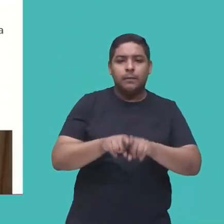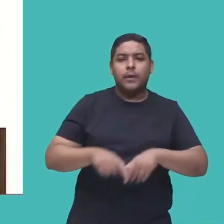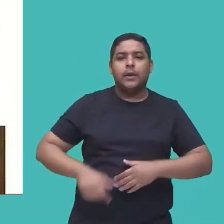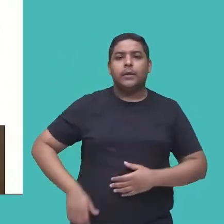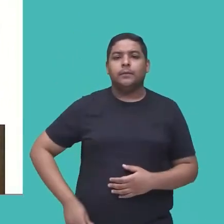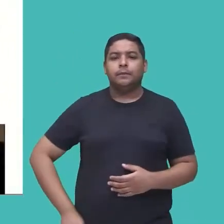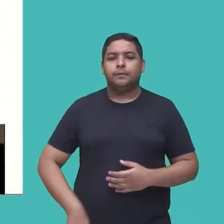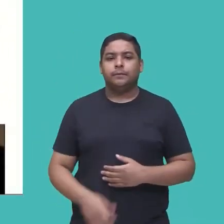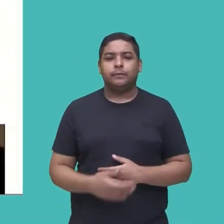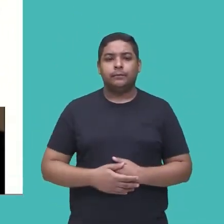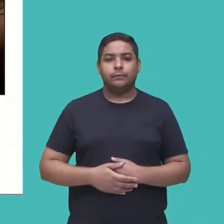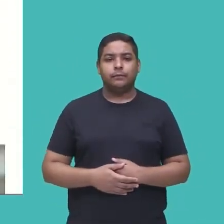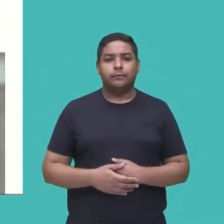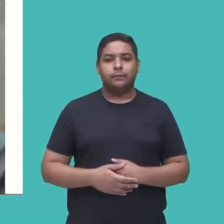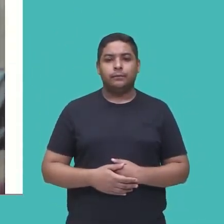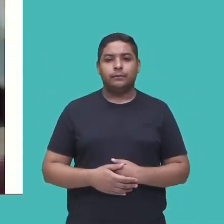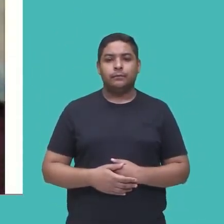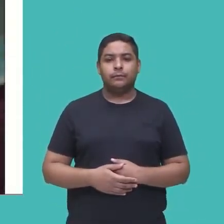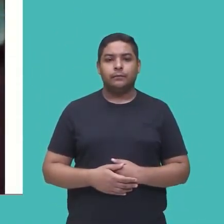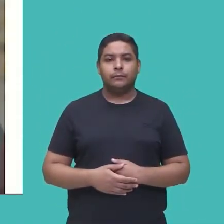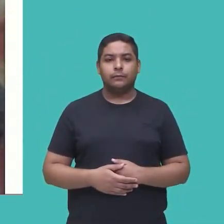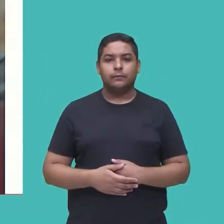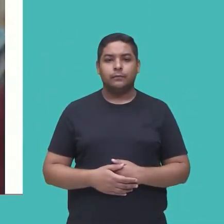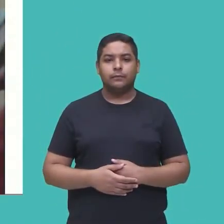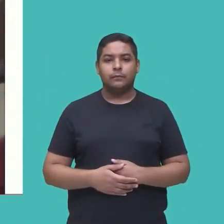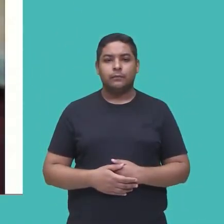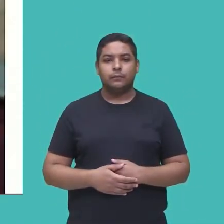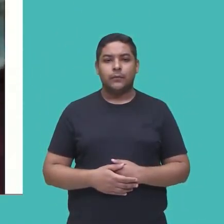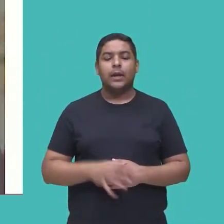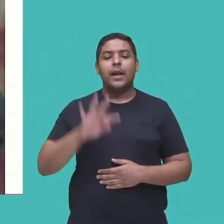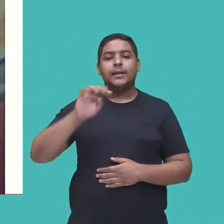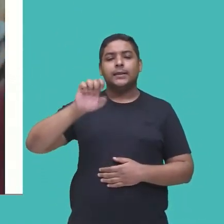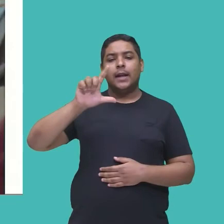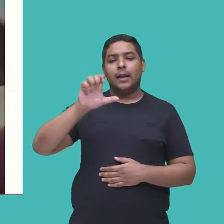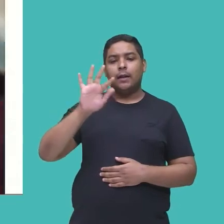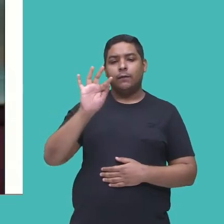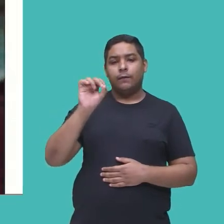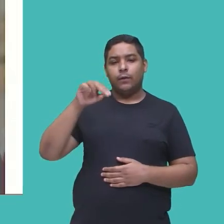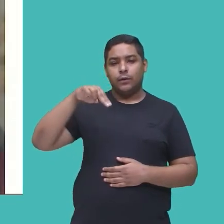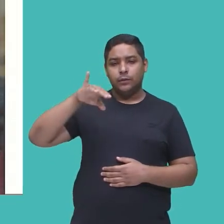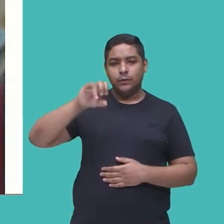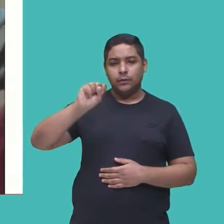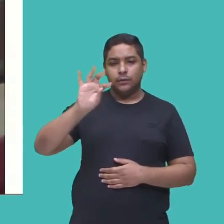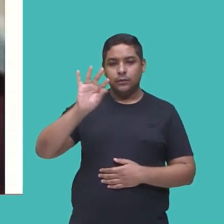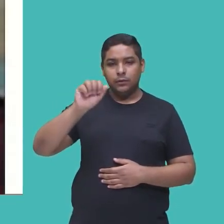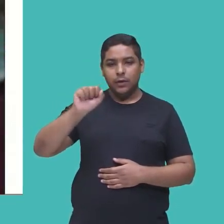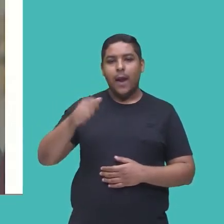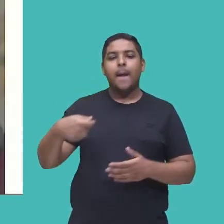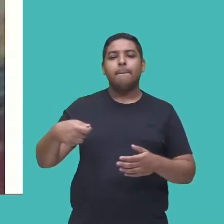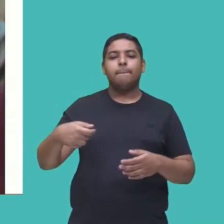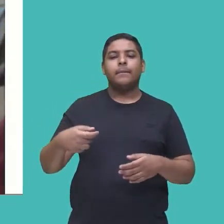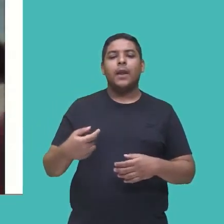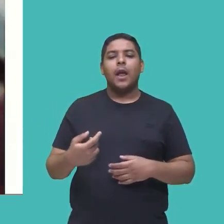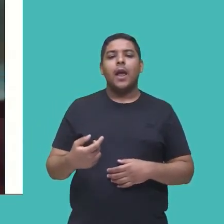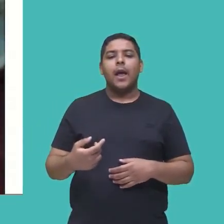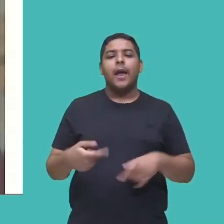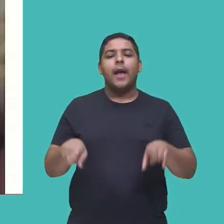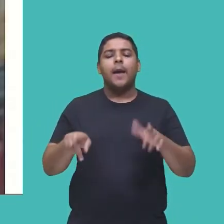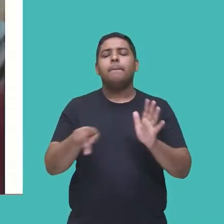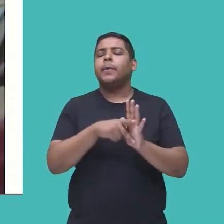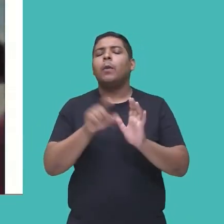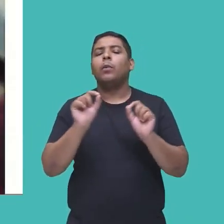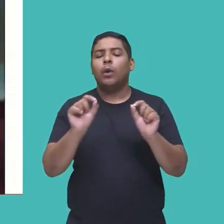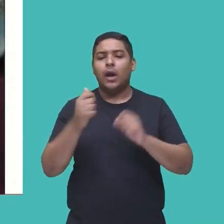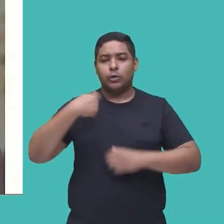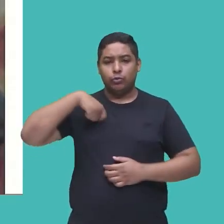documentada, né, a gente tem também as telefonistas, que é uma série espanhola, que traz aí o drama dessas